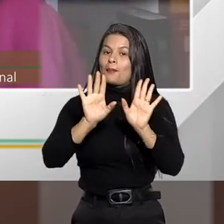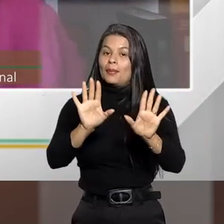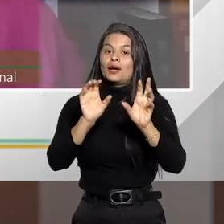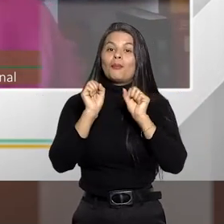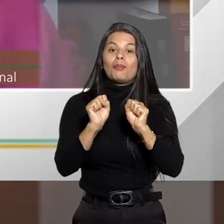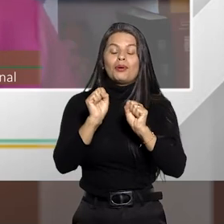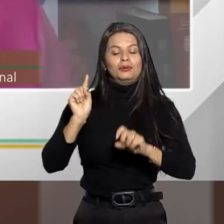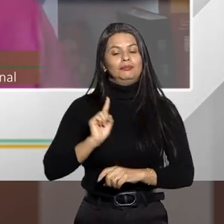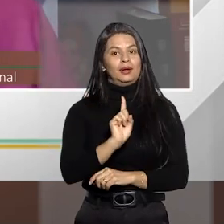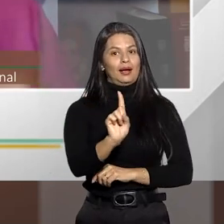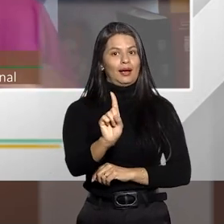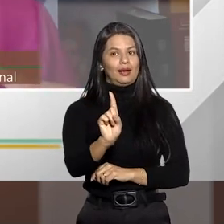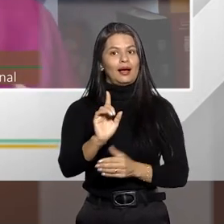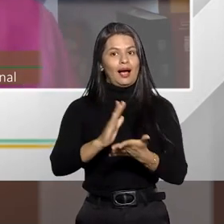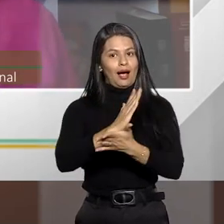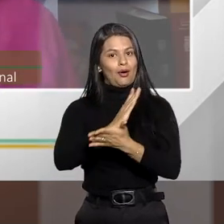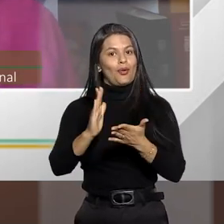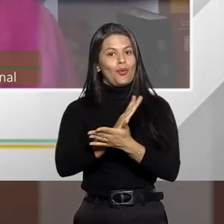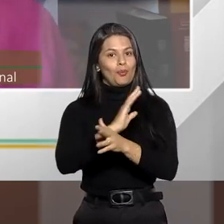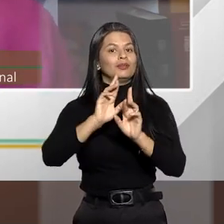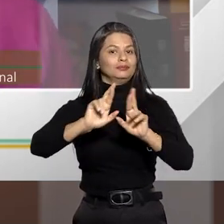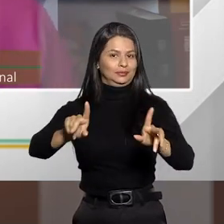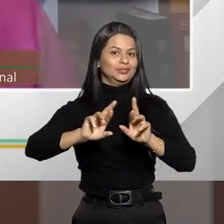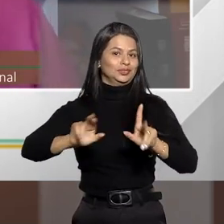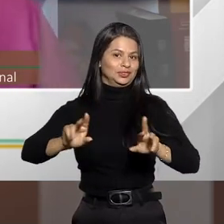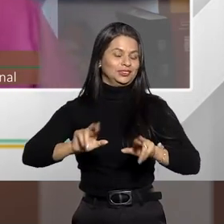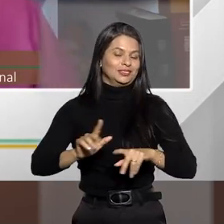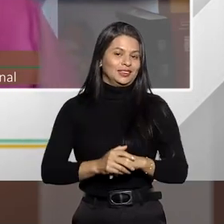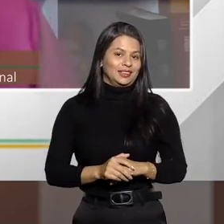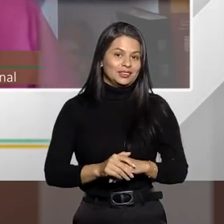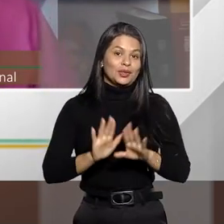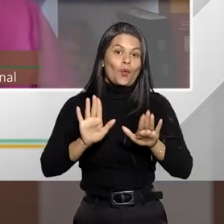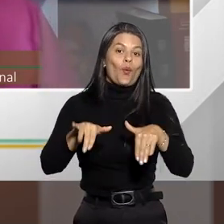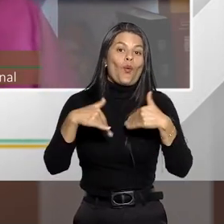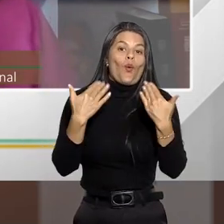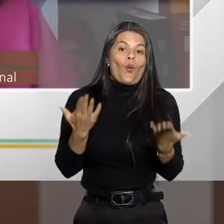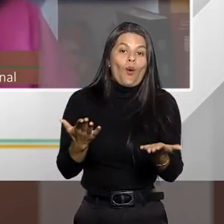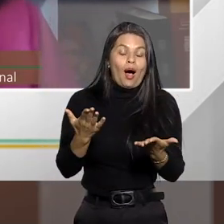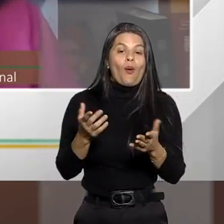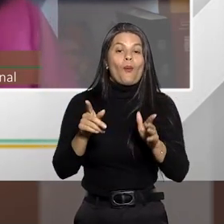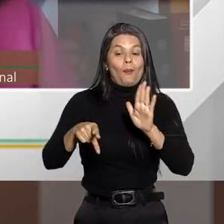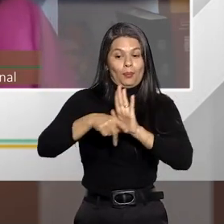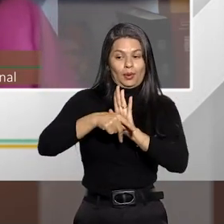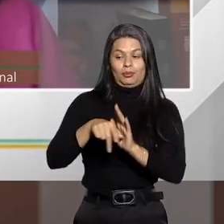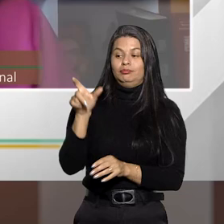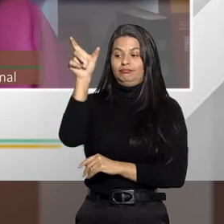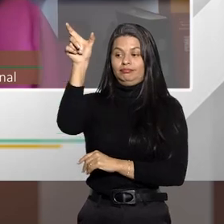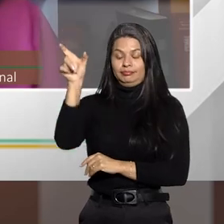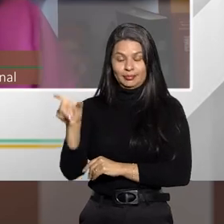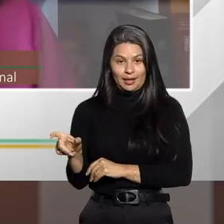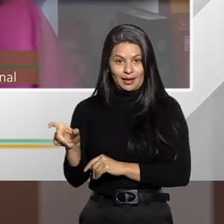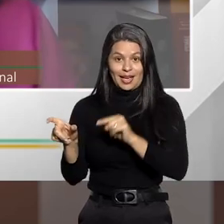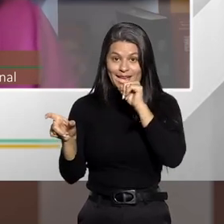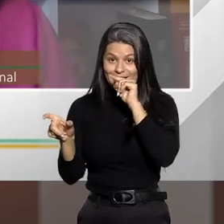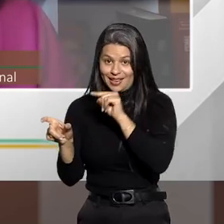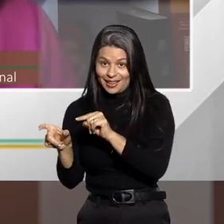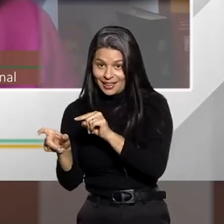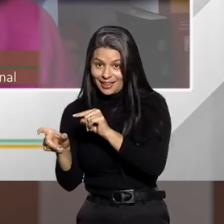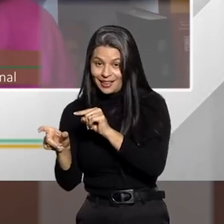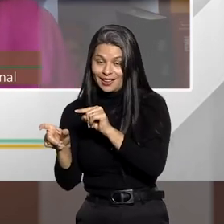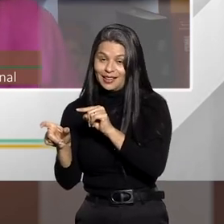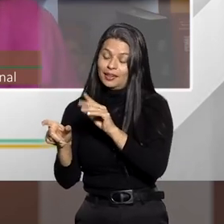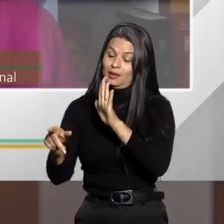diante também de situações completamente diferentes, em que um determinado indivíduo pratica